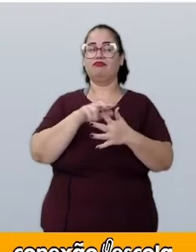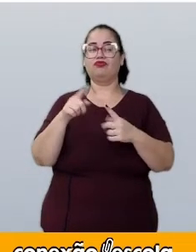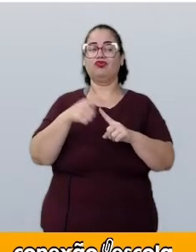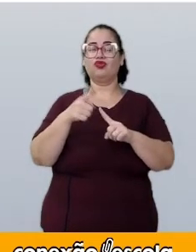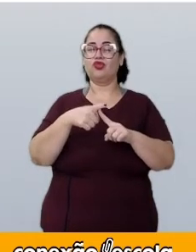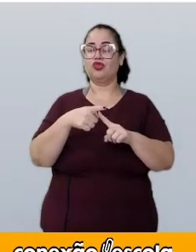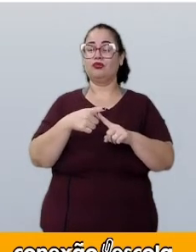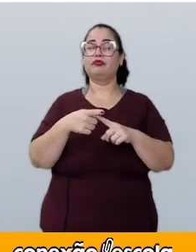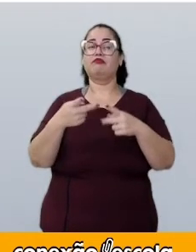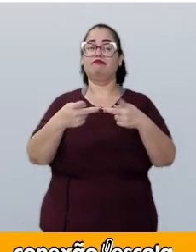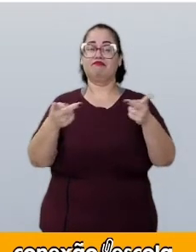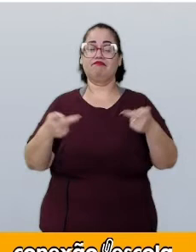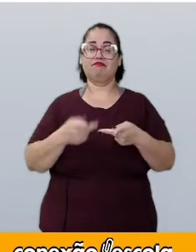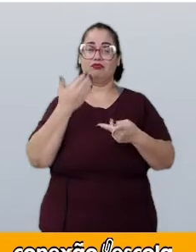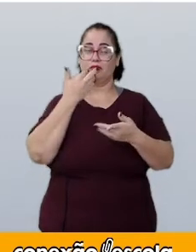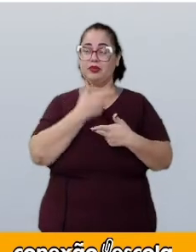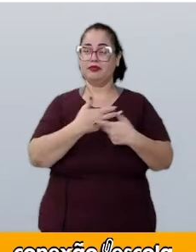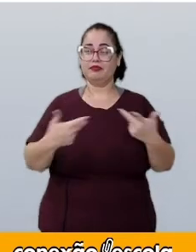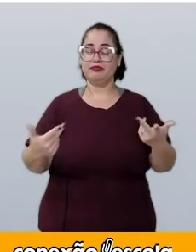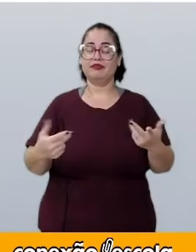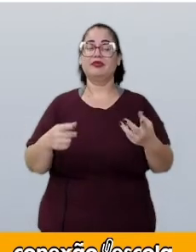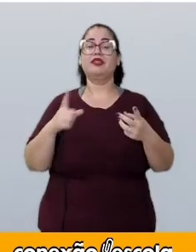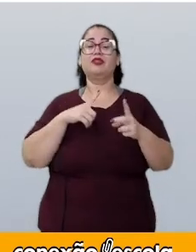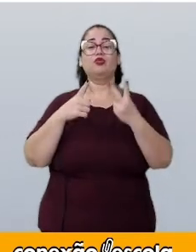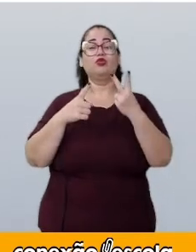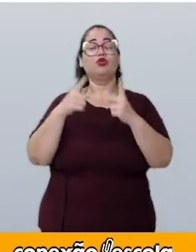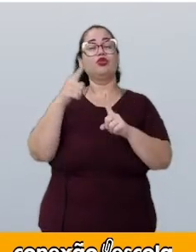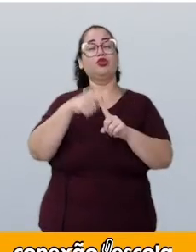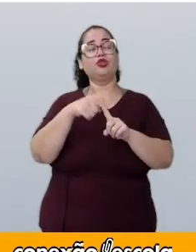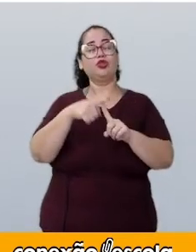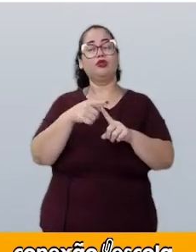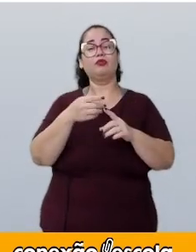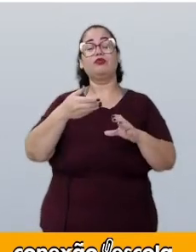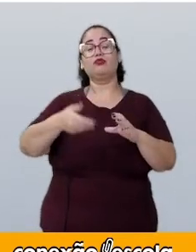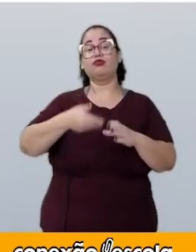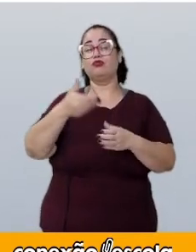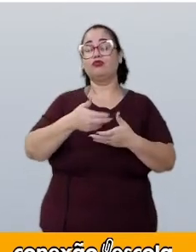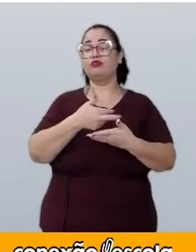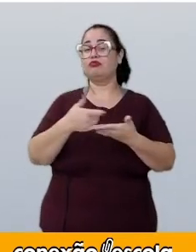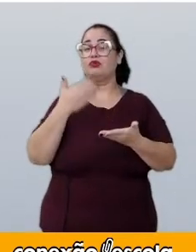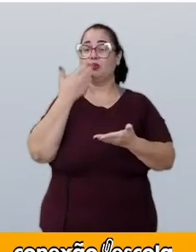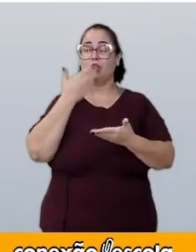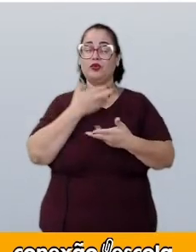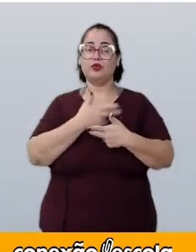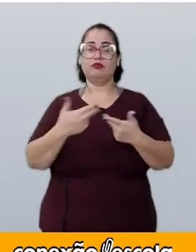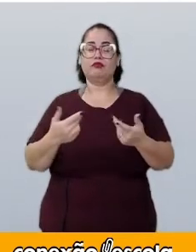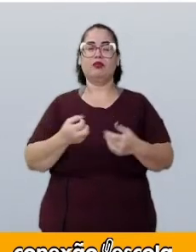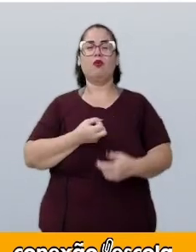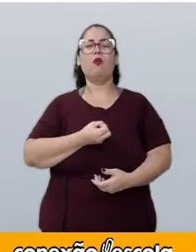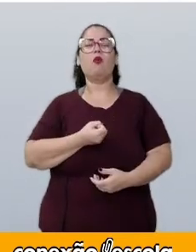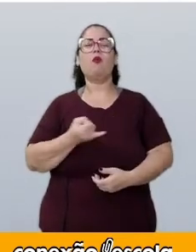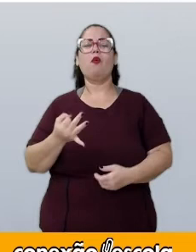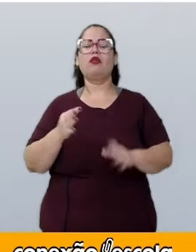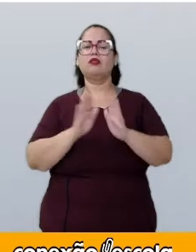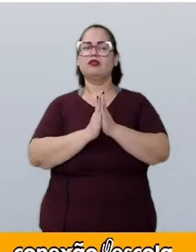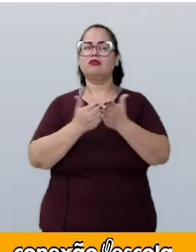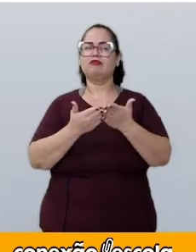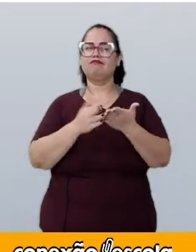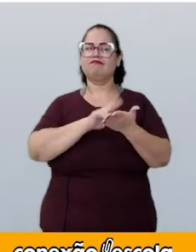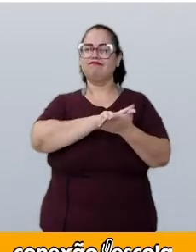três tipos de pratos principais e dois tipos de sobremesas. Quantos menus